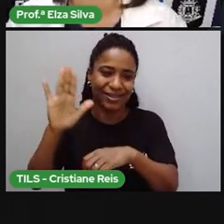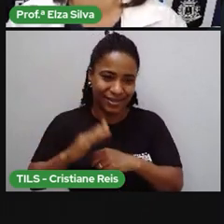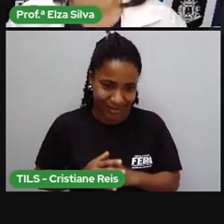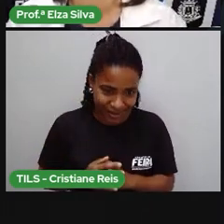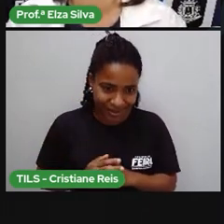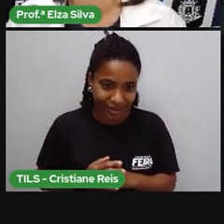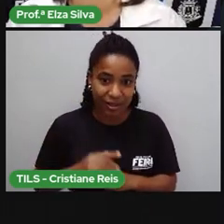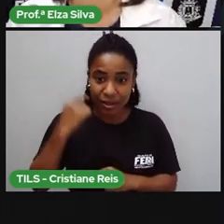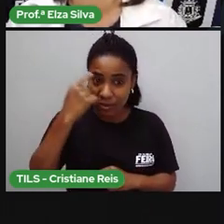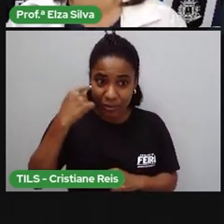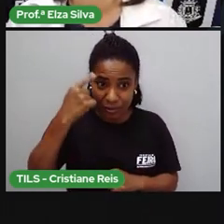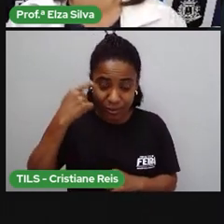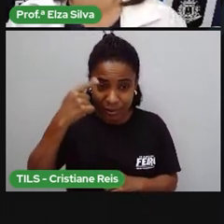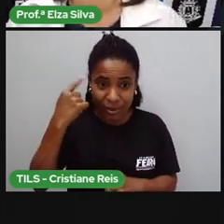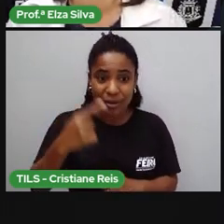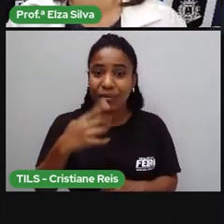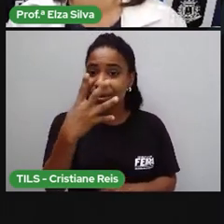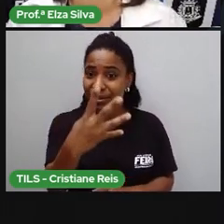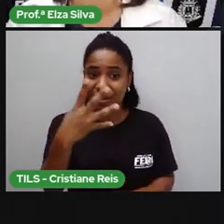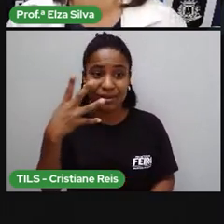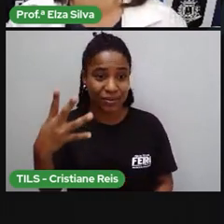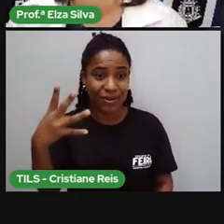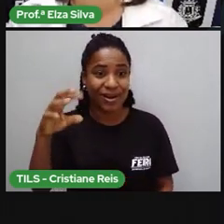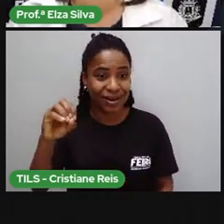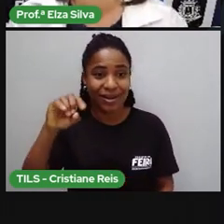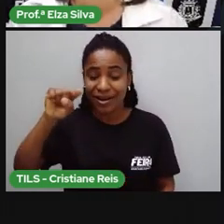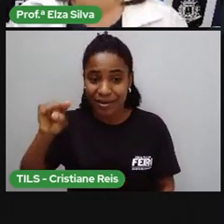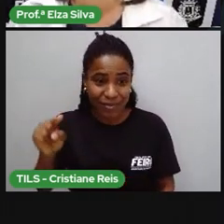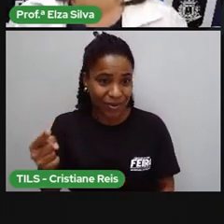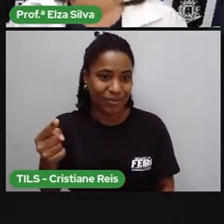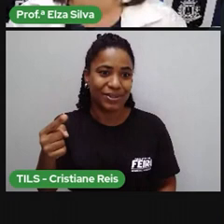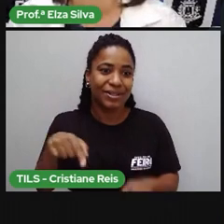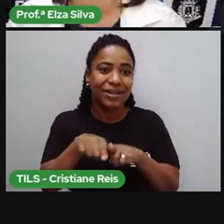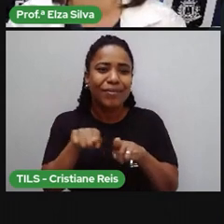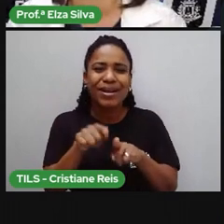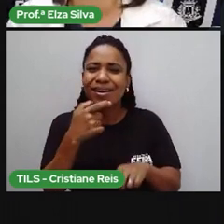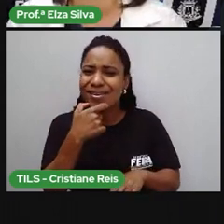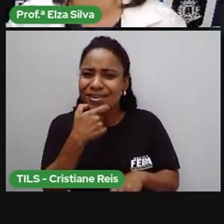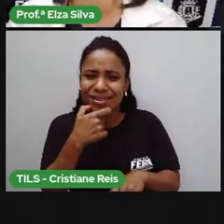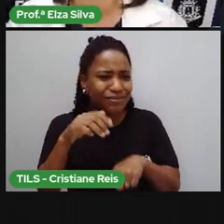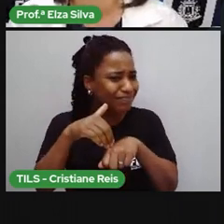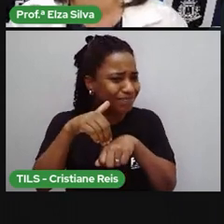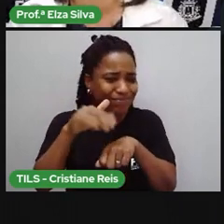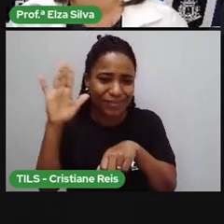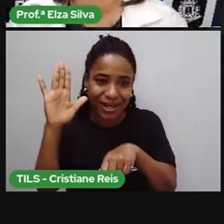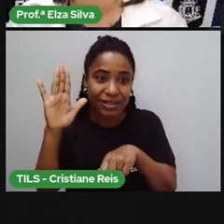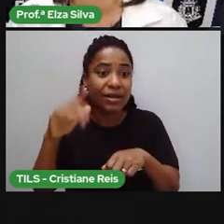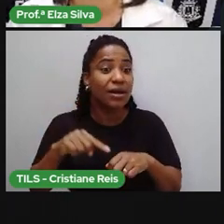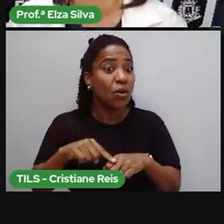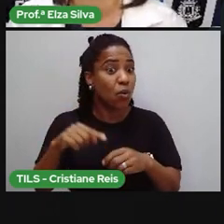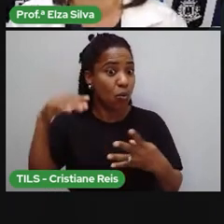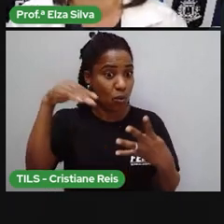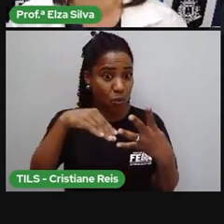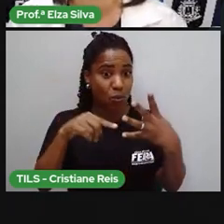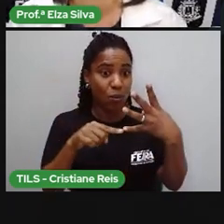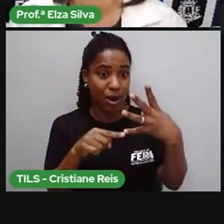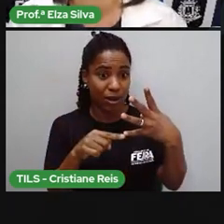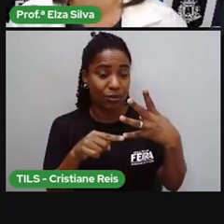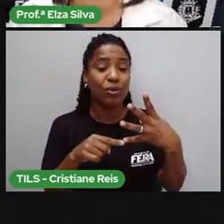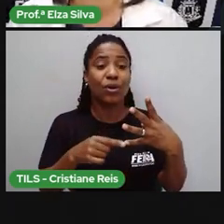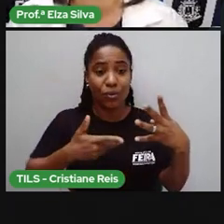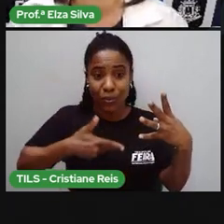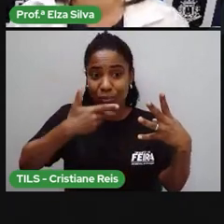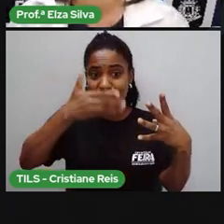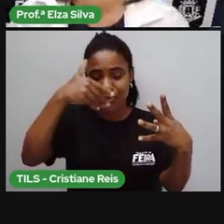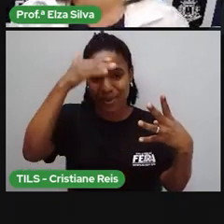440 milhões, em terceiro o inglês com 380 milhões e em quarto o árabe com 300 milhões. O nosso